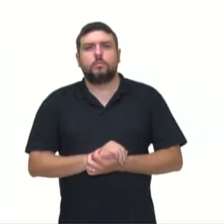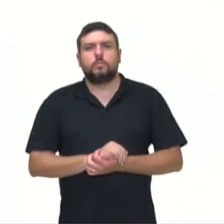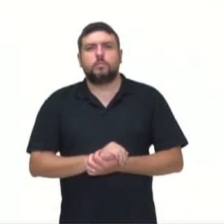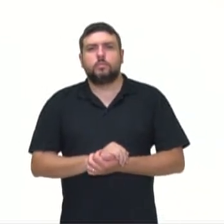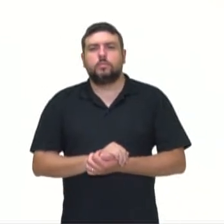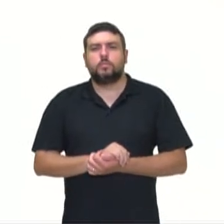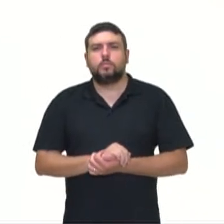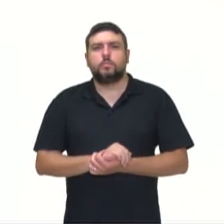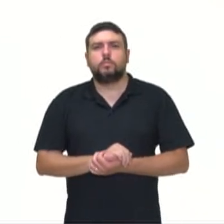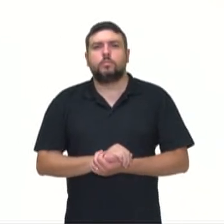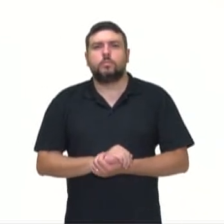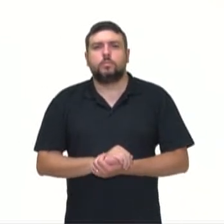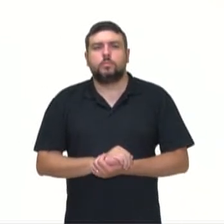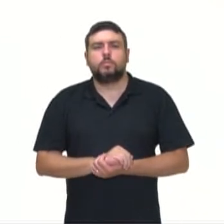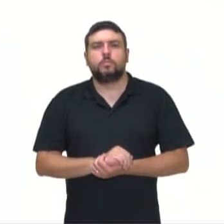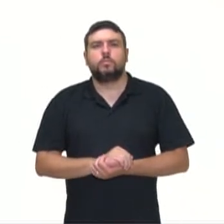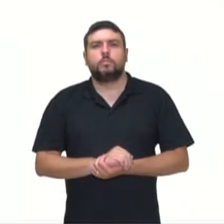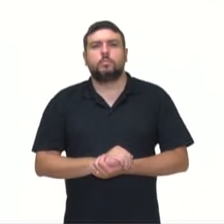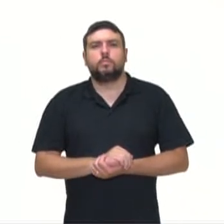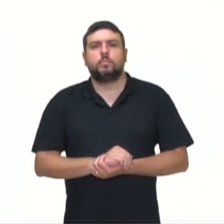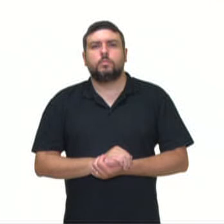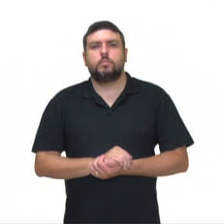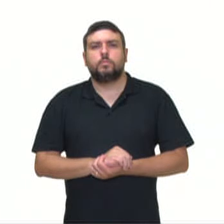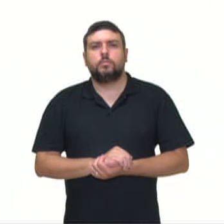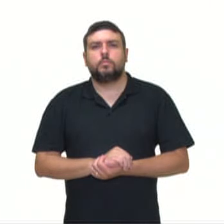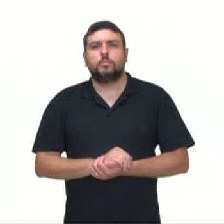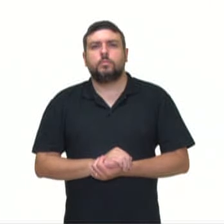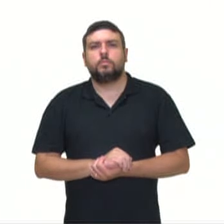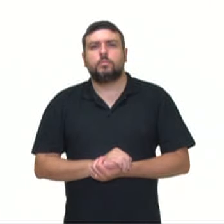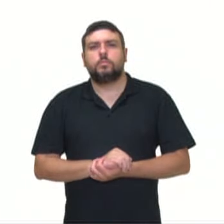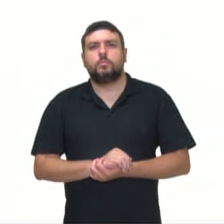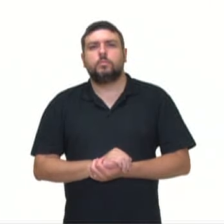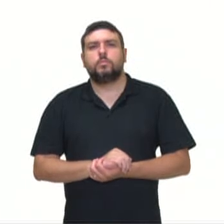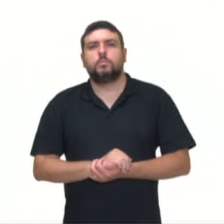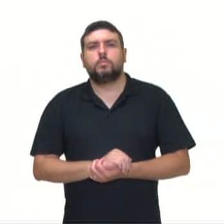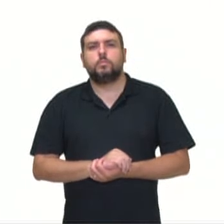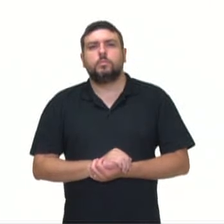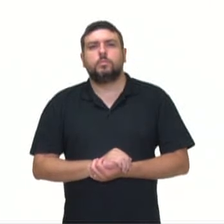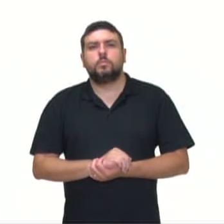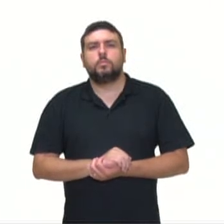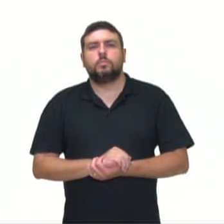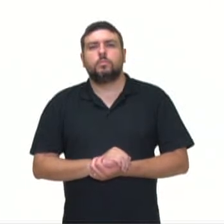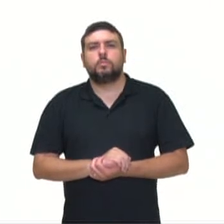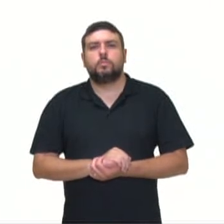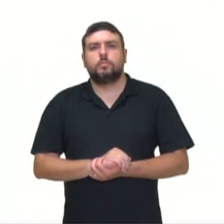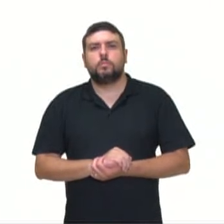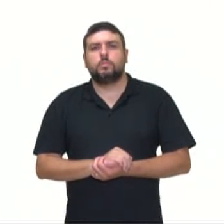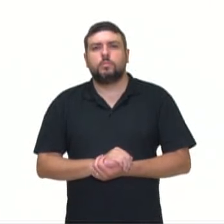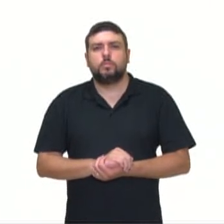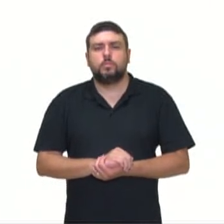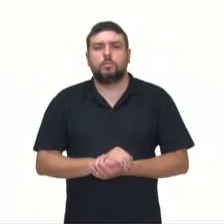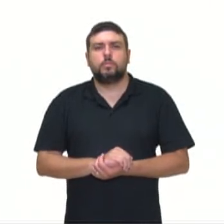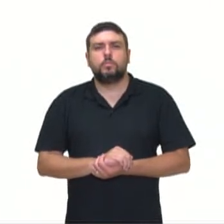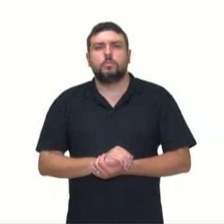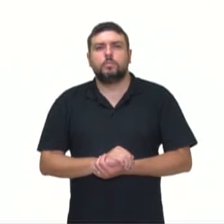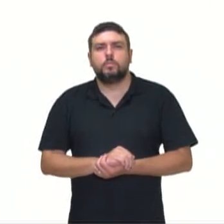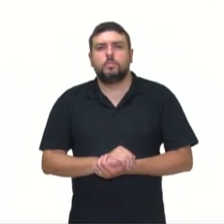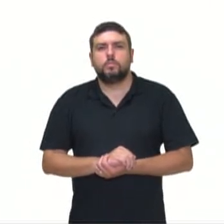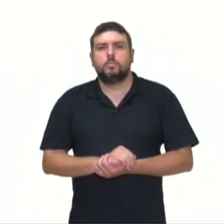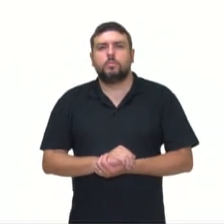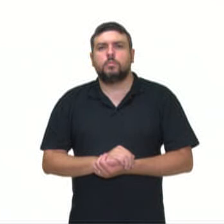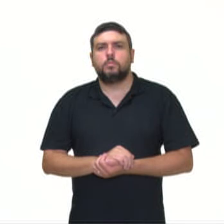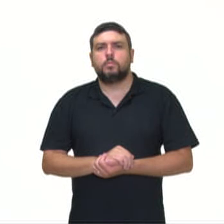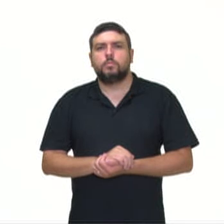Aún? Lleva acento quando o podes substituir por todavia? Aún? Não leva acento quando o podes